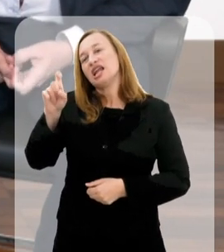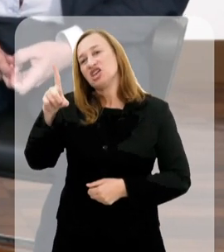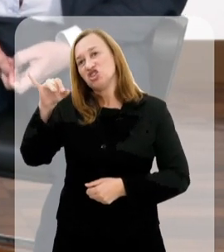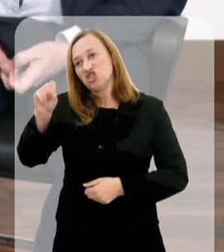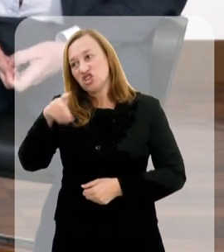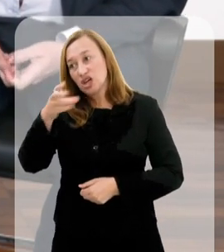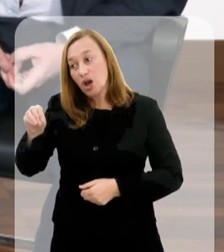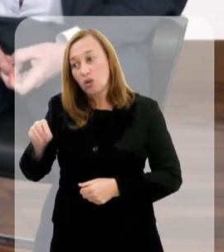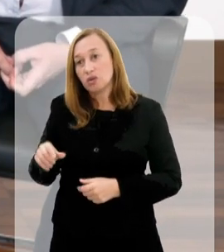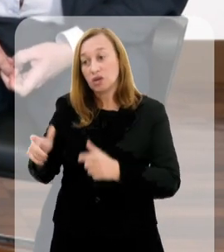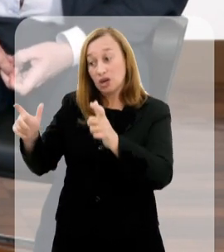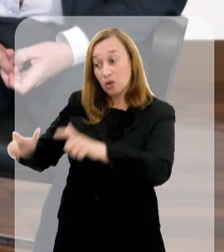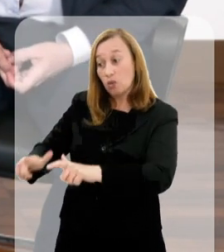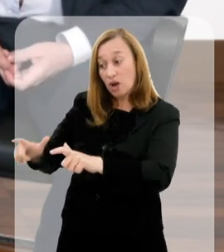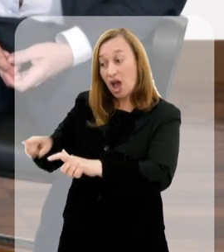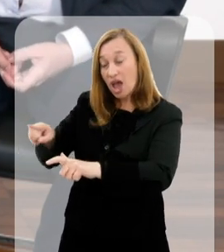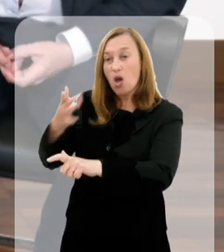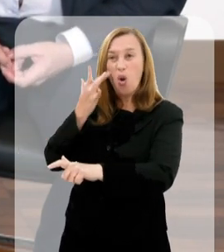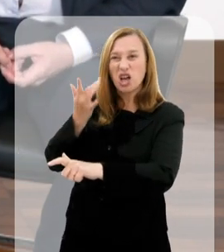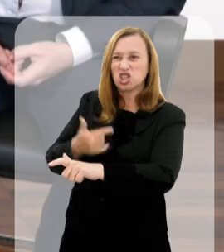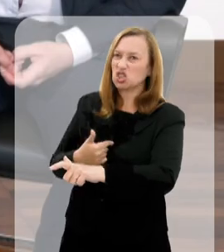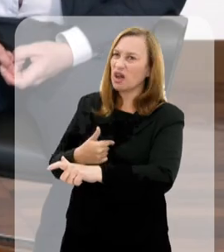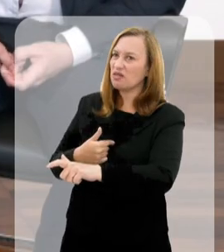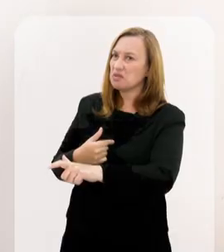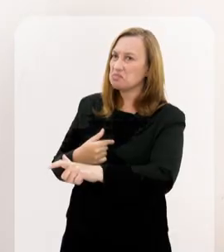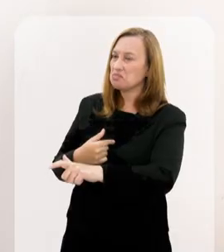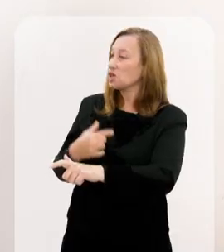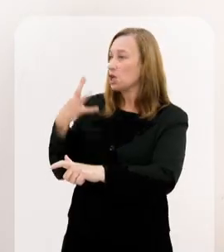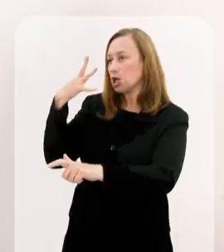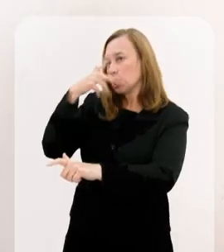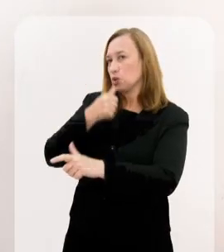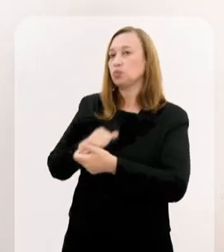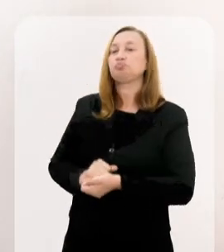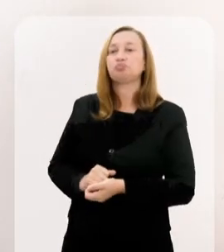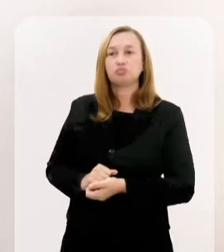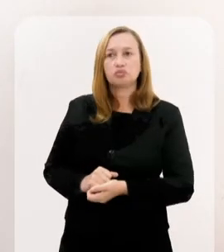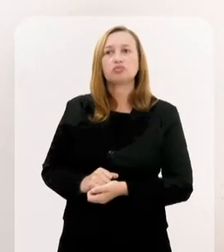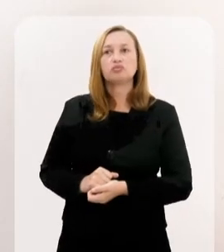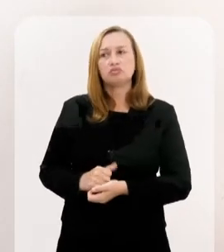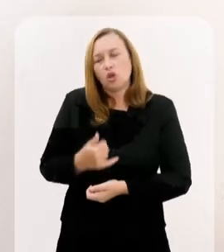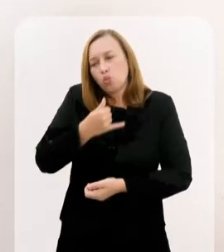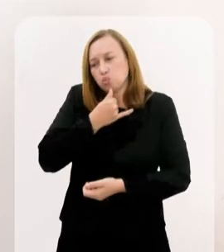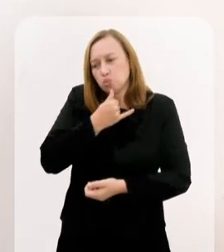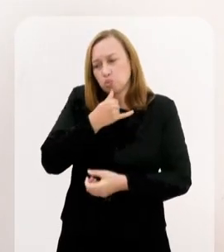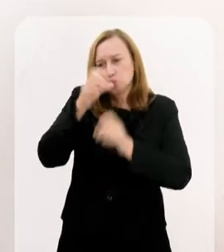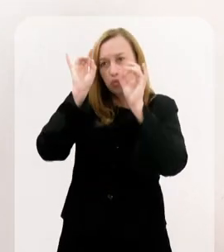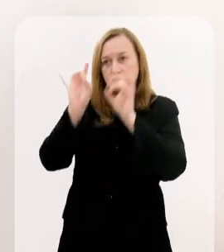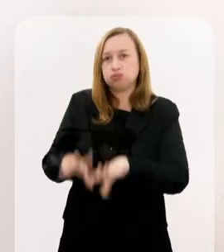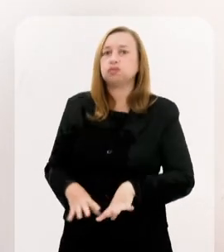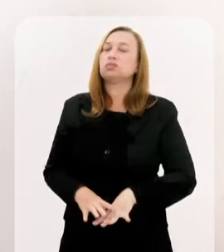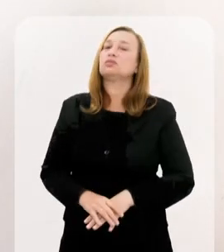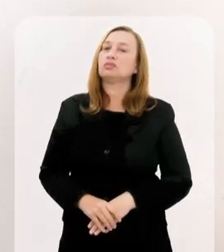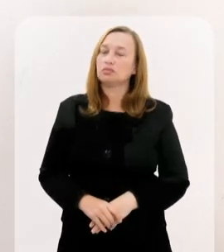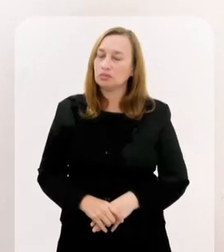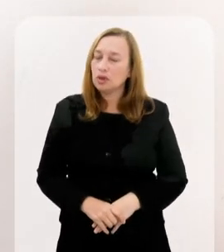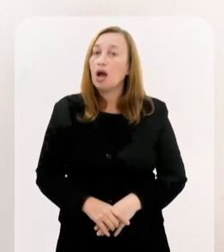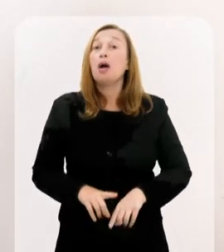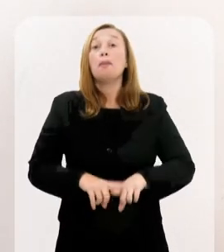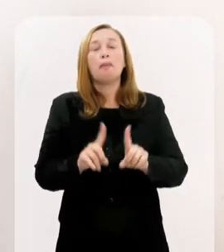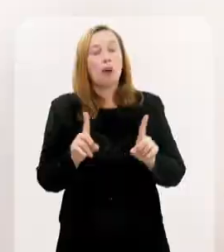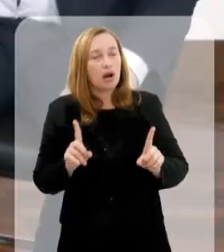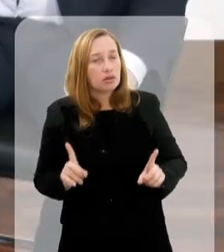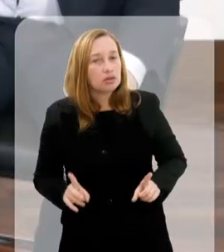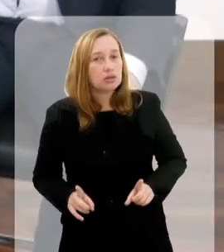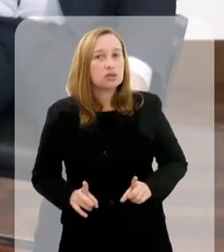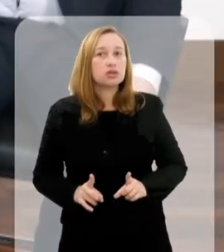porque eu achava aquele lugar, achava não, acho, aquele lugar extremamente lindo. Muito triste pelo abandono,